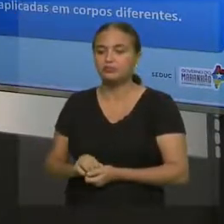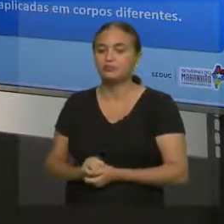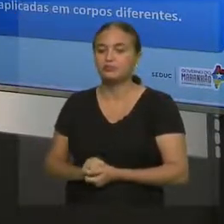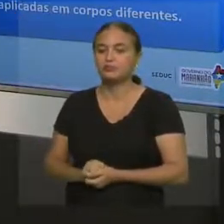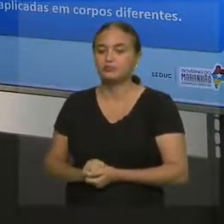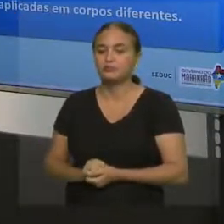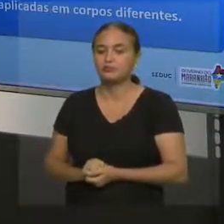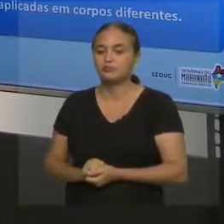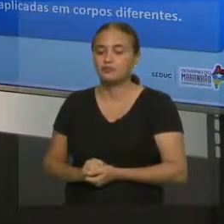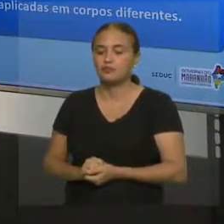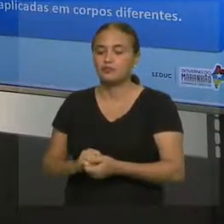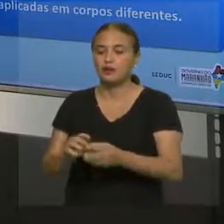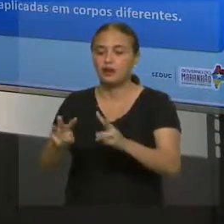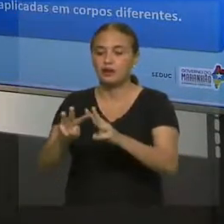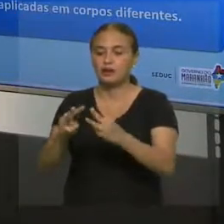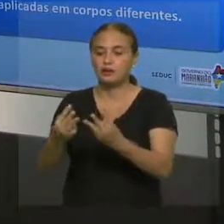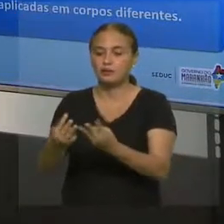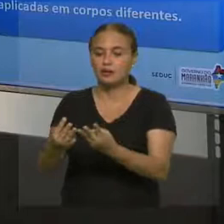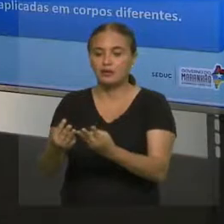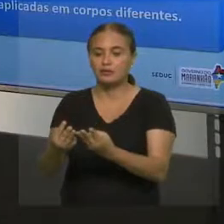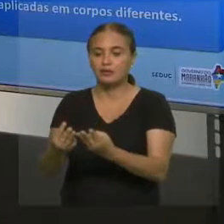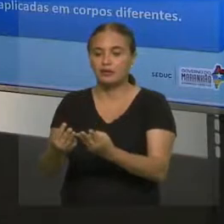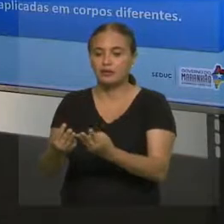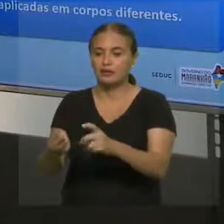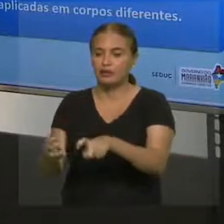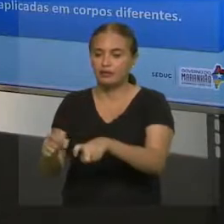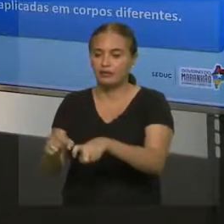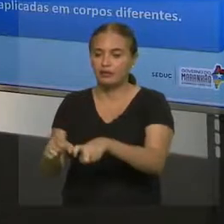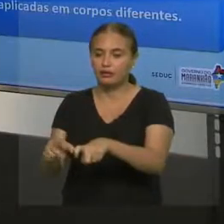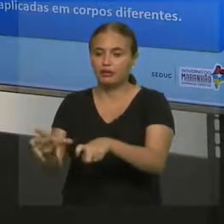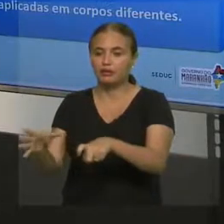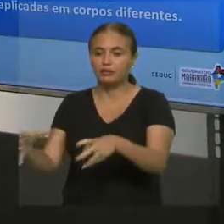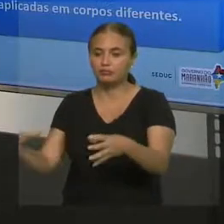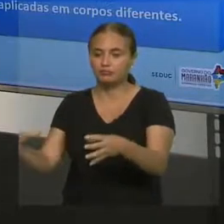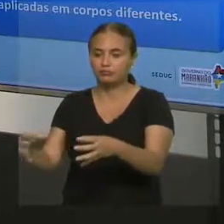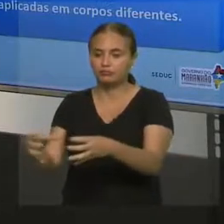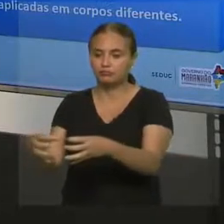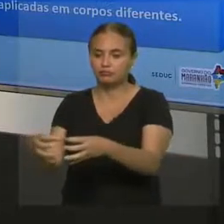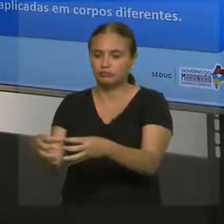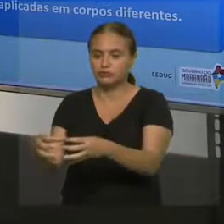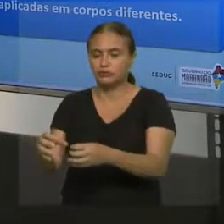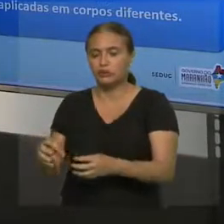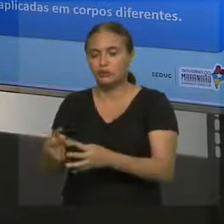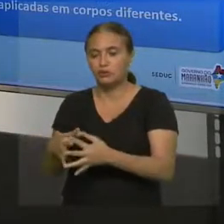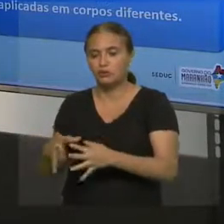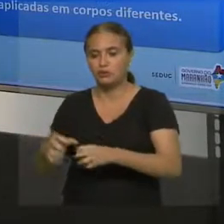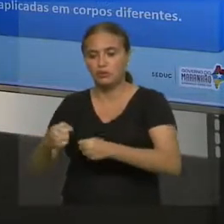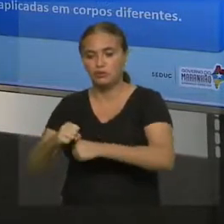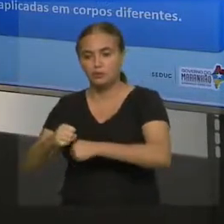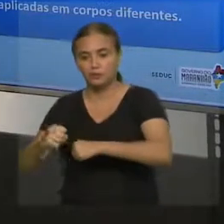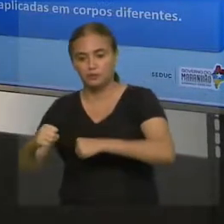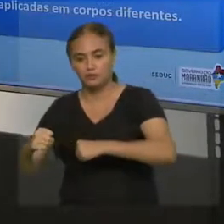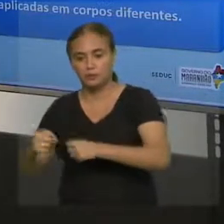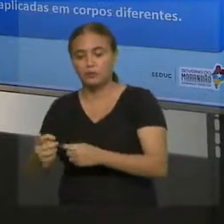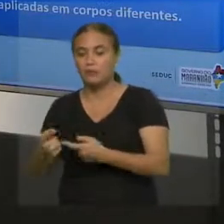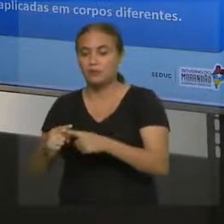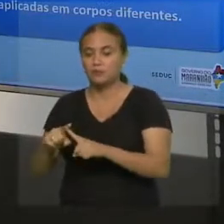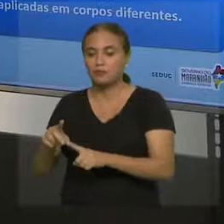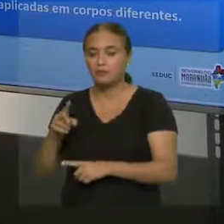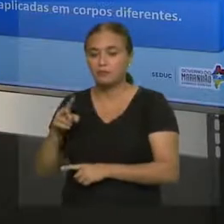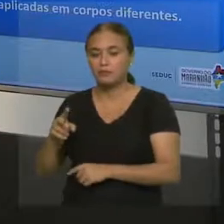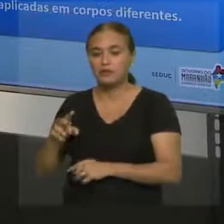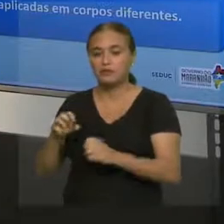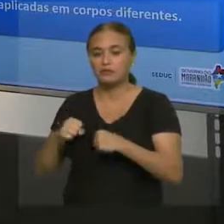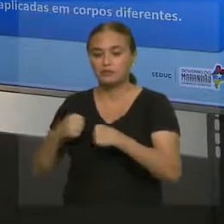motocicleta tem uma massa menor comparada com a do caminhão. Então, ela sofre uma aceleração maior ou uma desaceleração maior. Mas as forças, elas são sempre